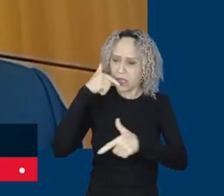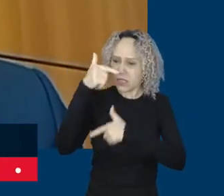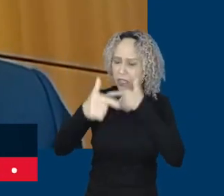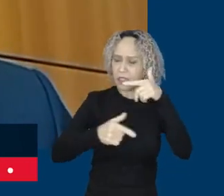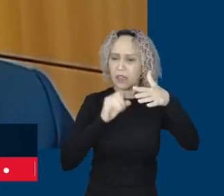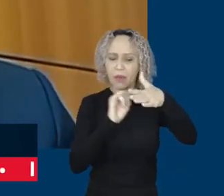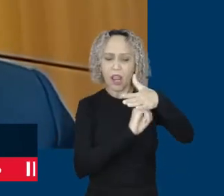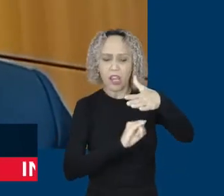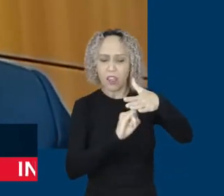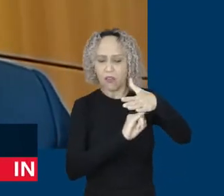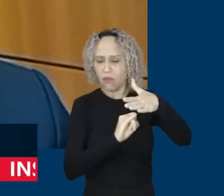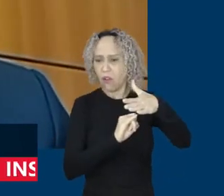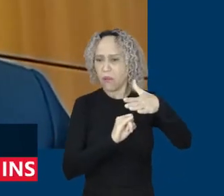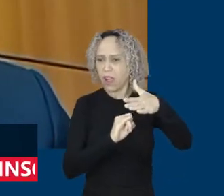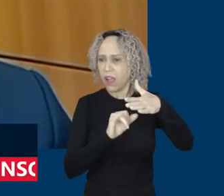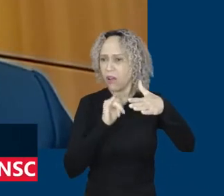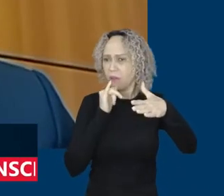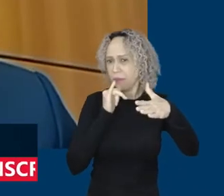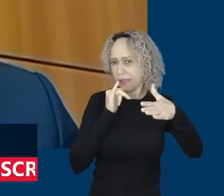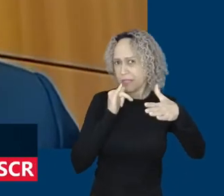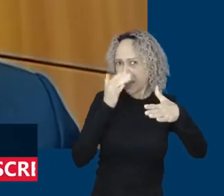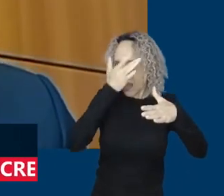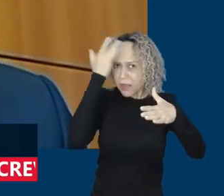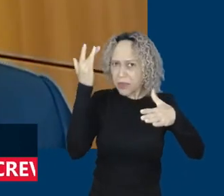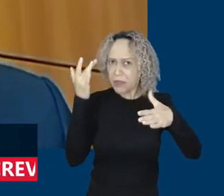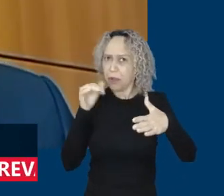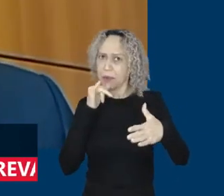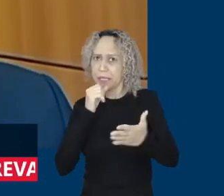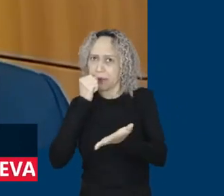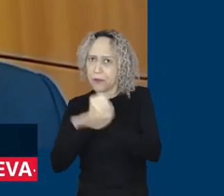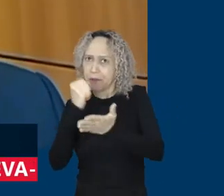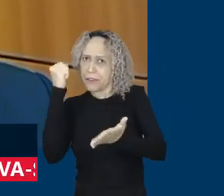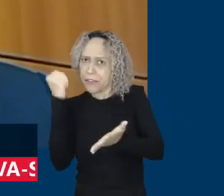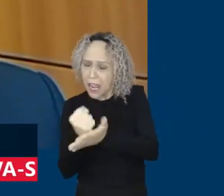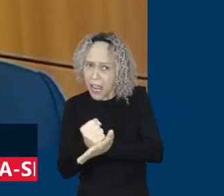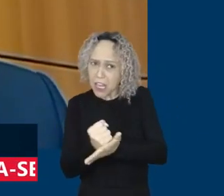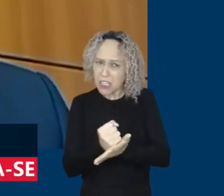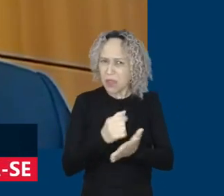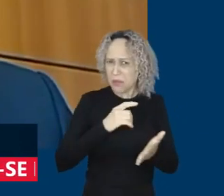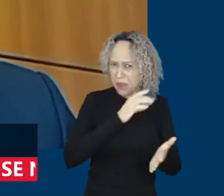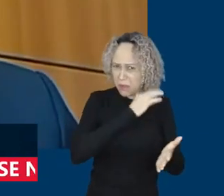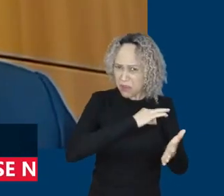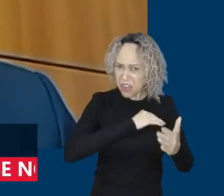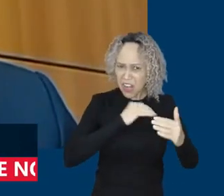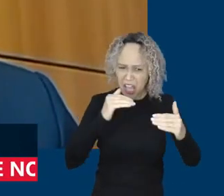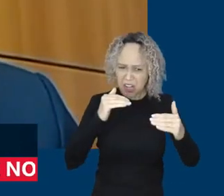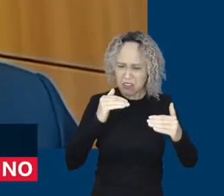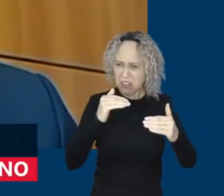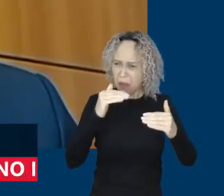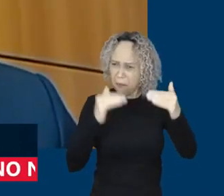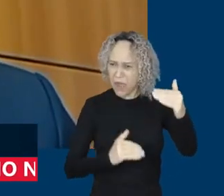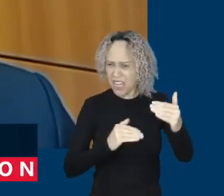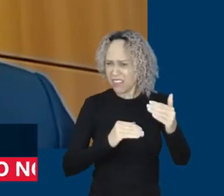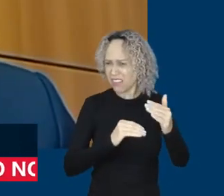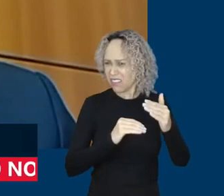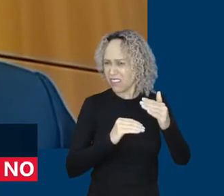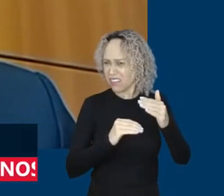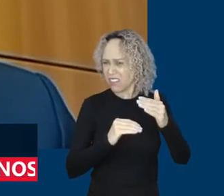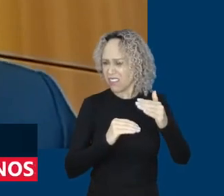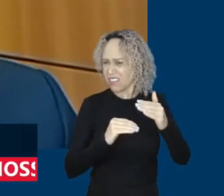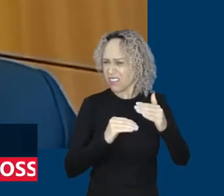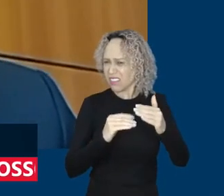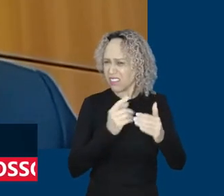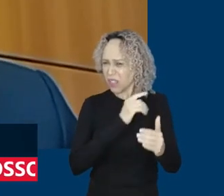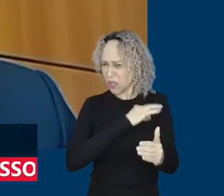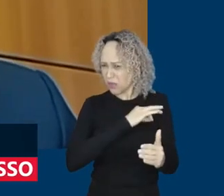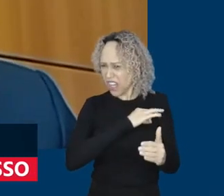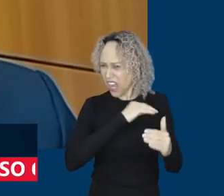menos que o salário mínimo, ninguém faz os seus contratos de trabalho ou seus contratos de prestação de serviço ou suas relações